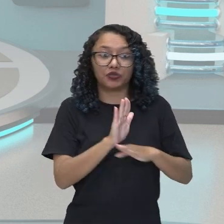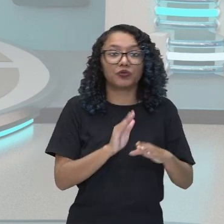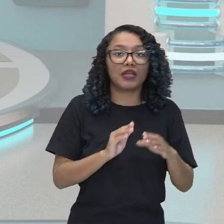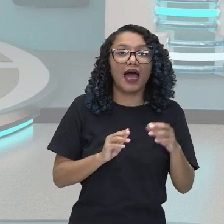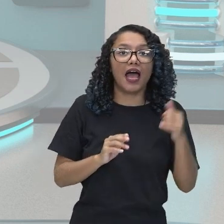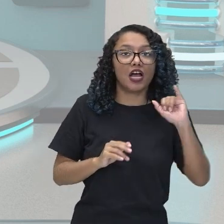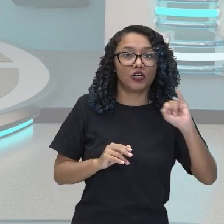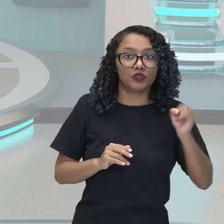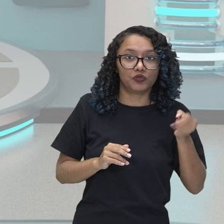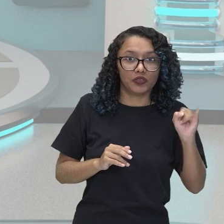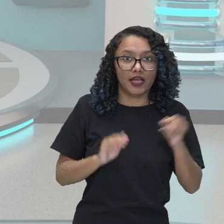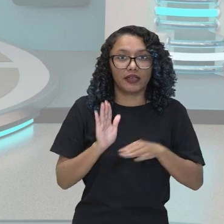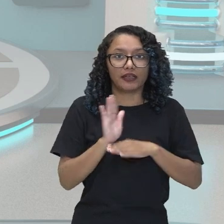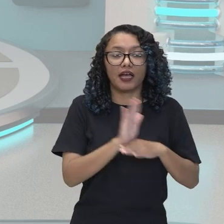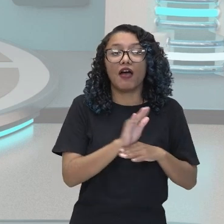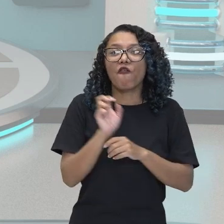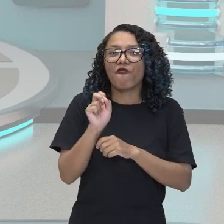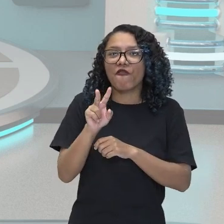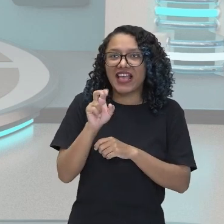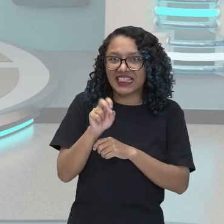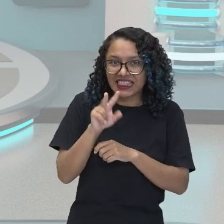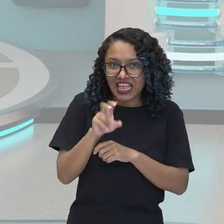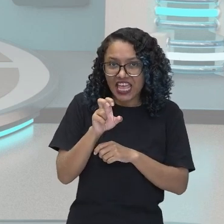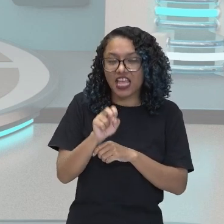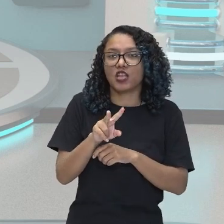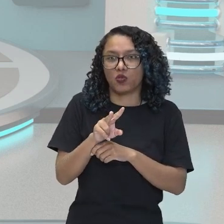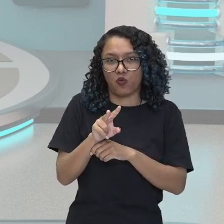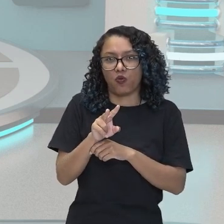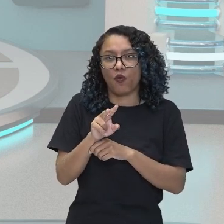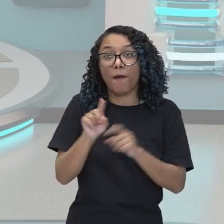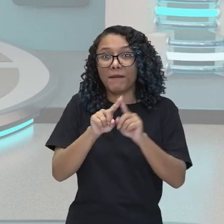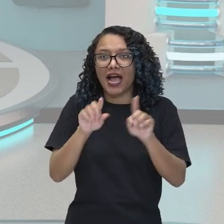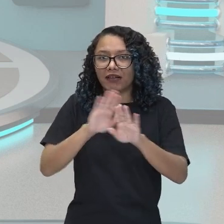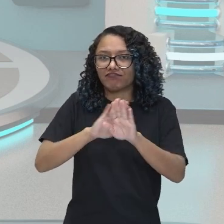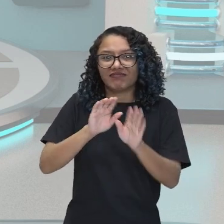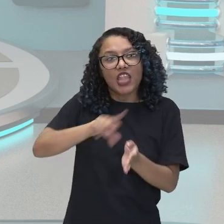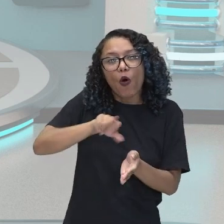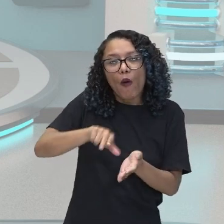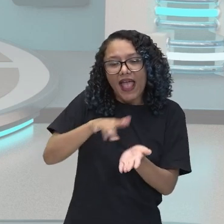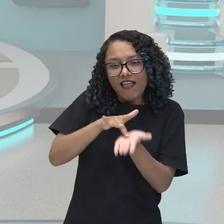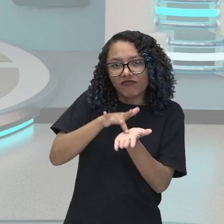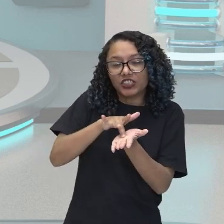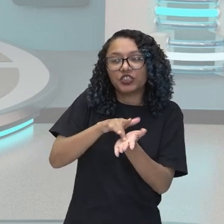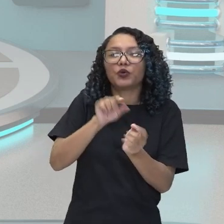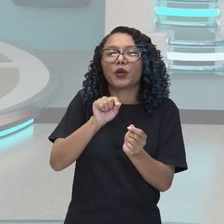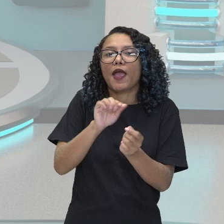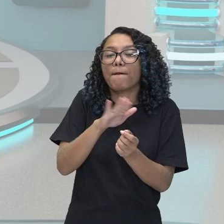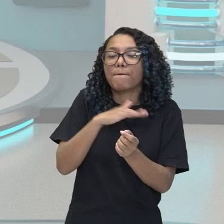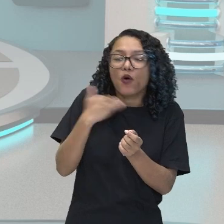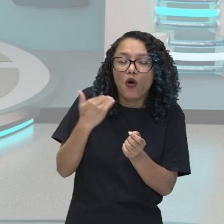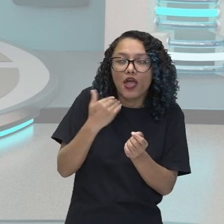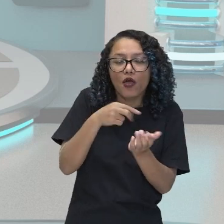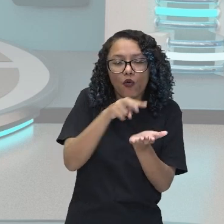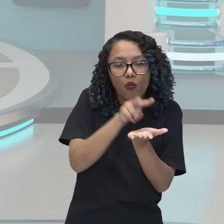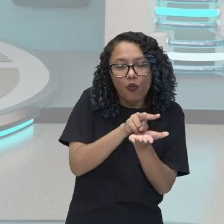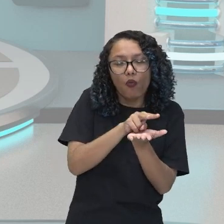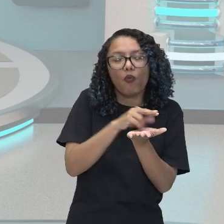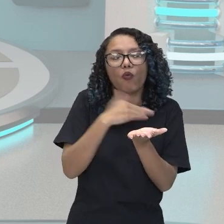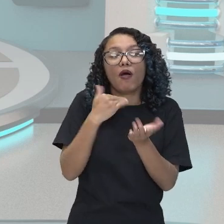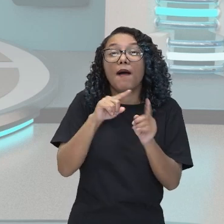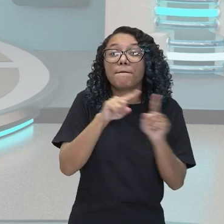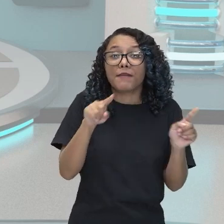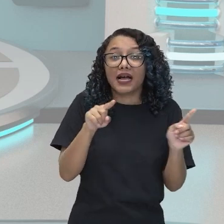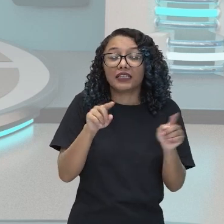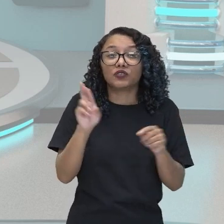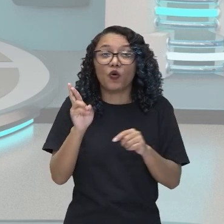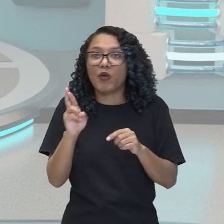dá um líquido para ela fingir que está morta. Só que o Romeu não é